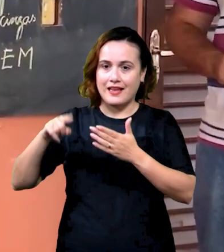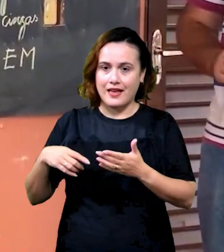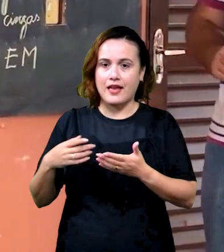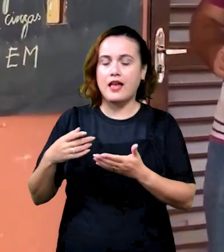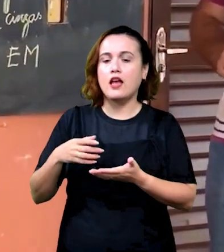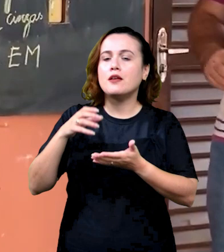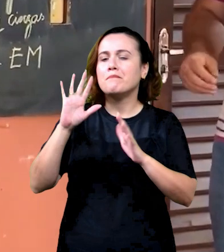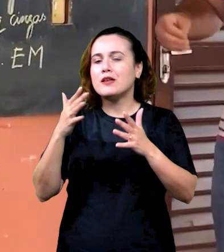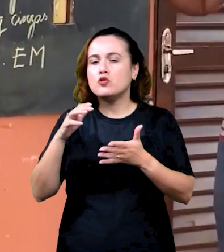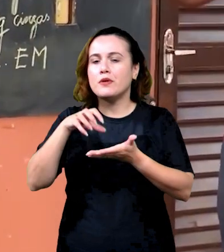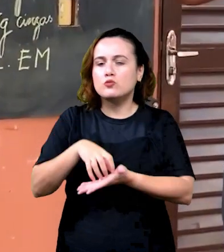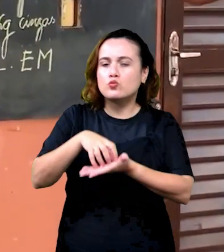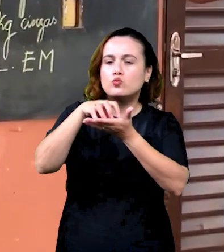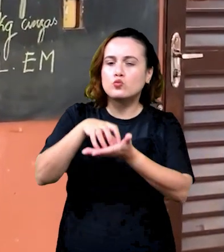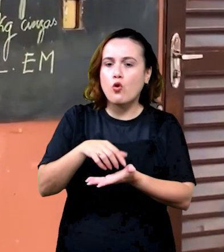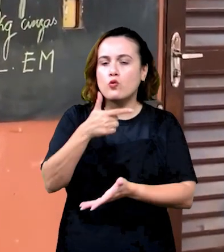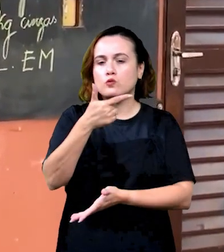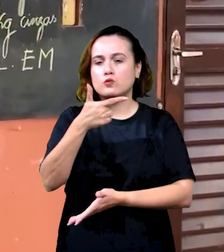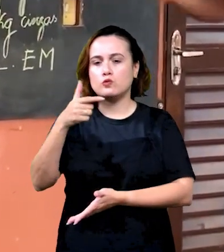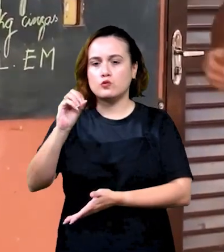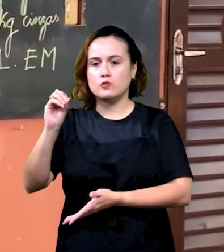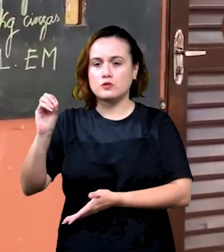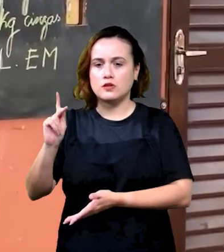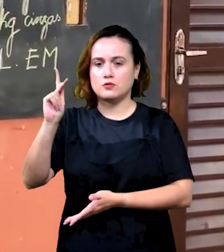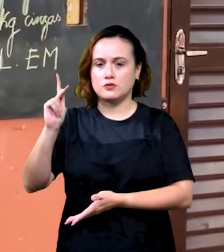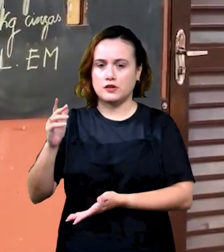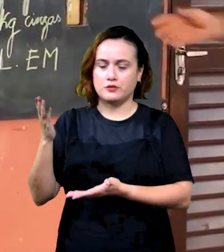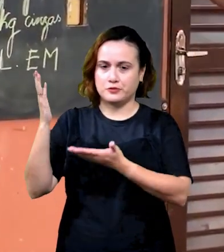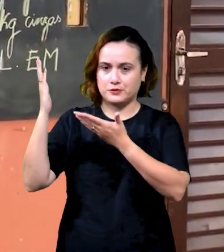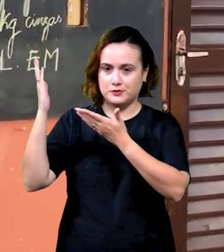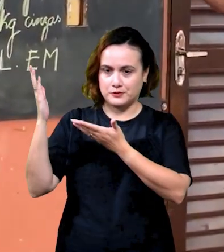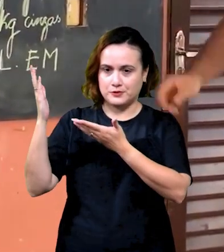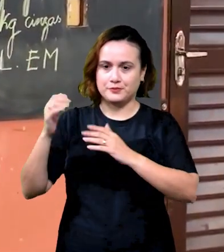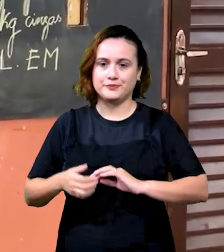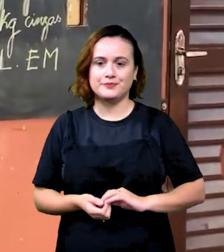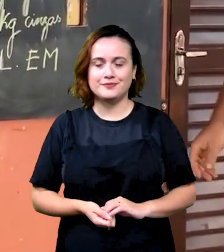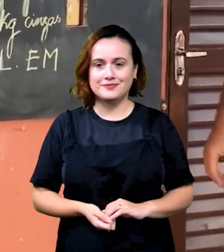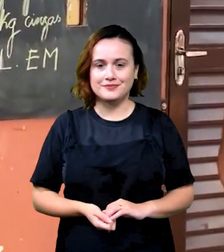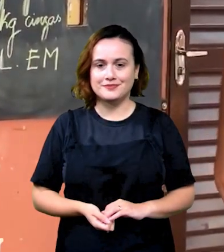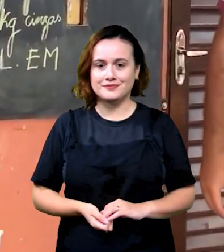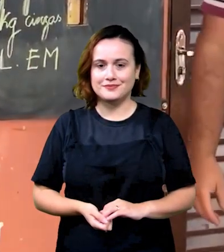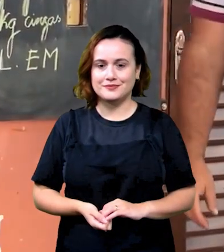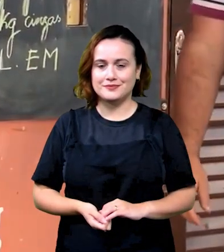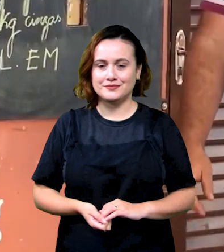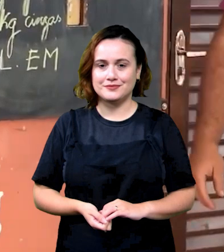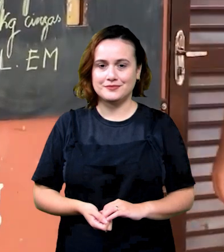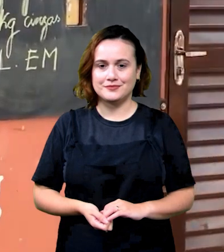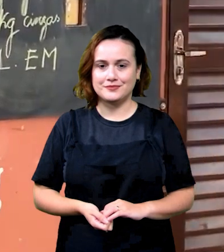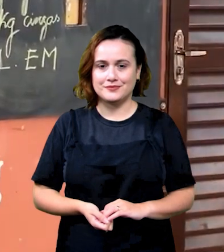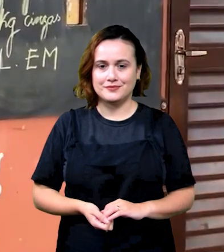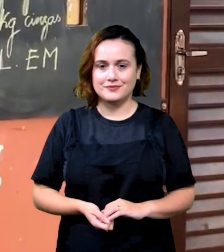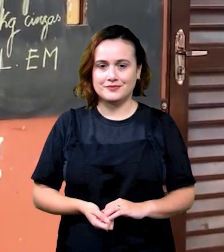materiais, onde 100 kg desse material é de composto, 10 kg de terra, 30